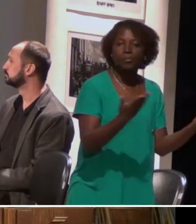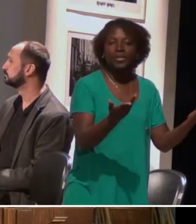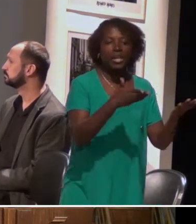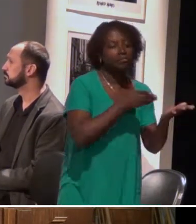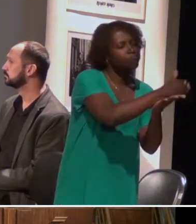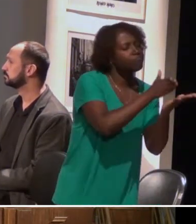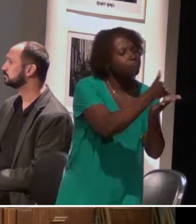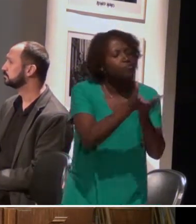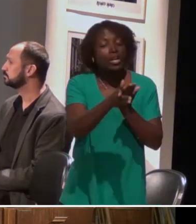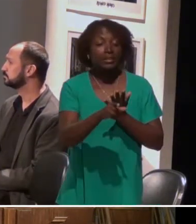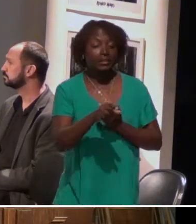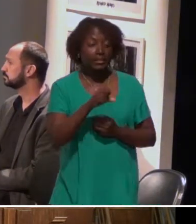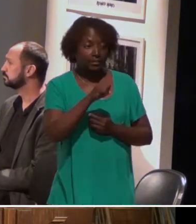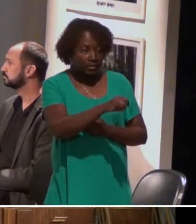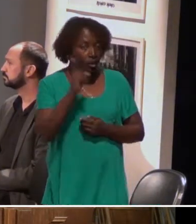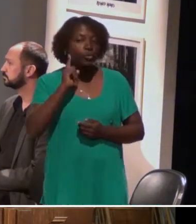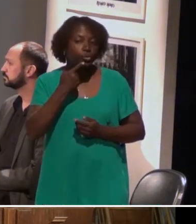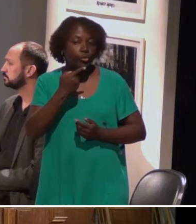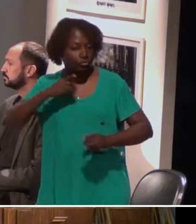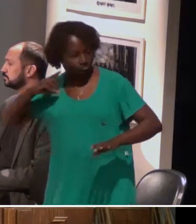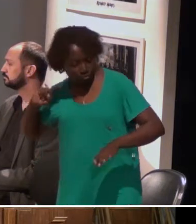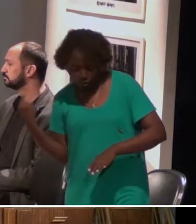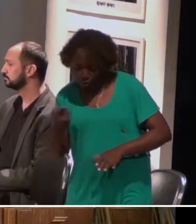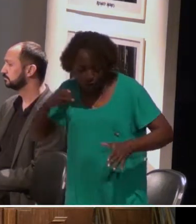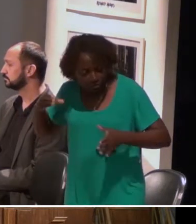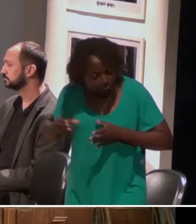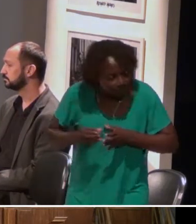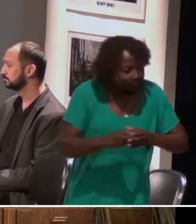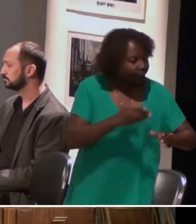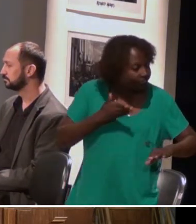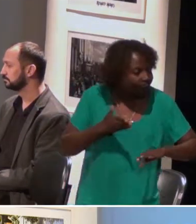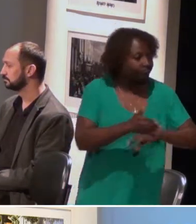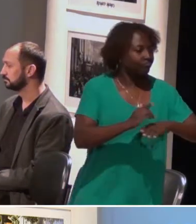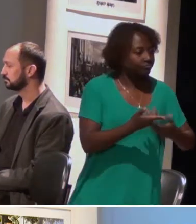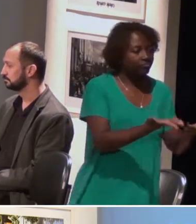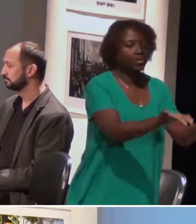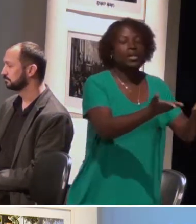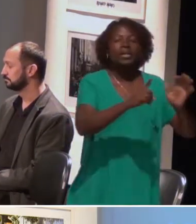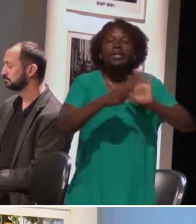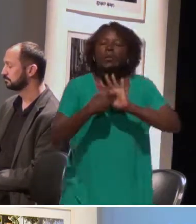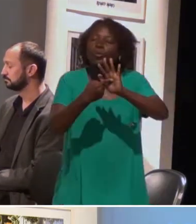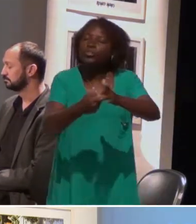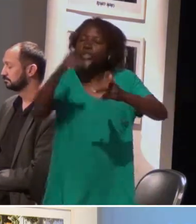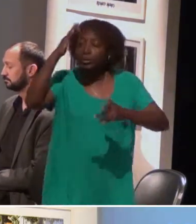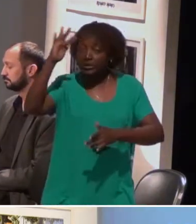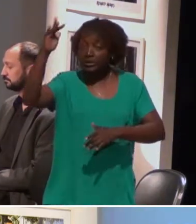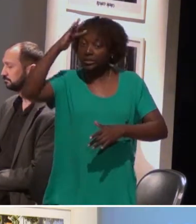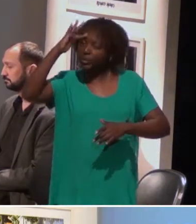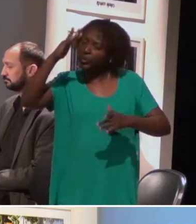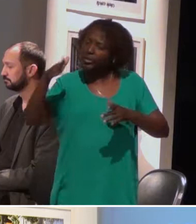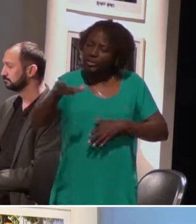insere o sujeito surdo na sociedade. Então, gente leva em consideração a reflexão sobre essa prática cultural